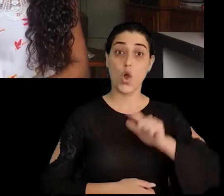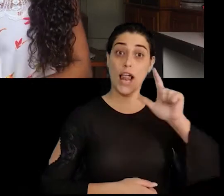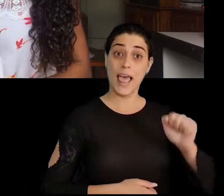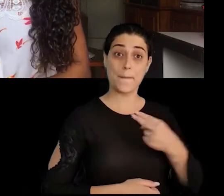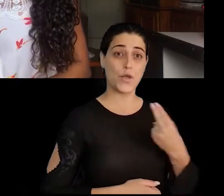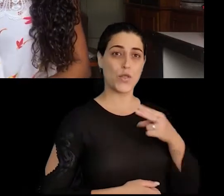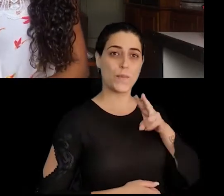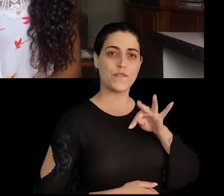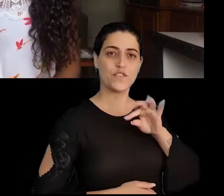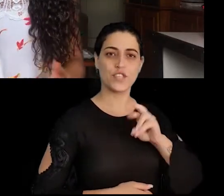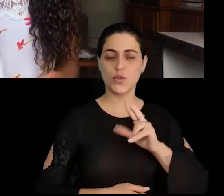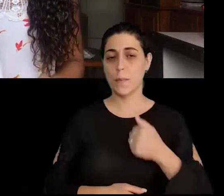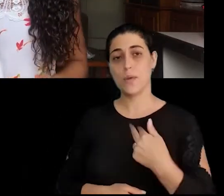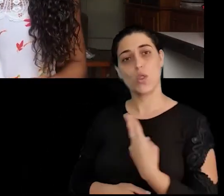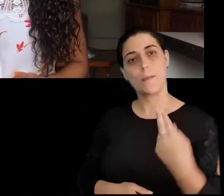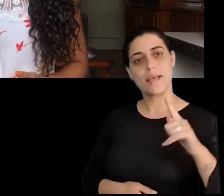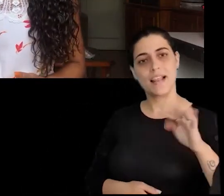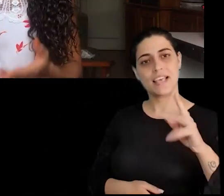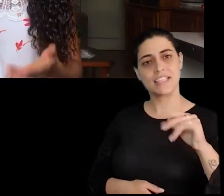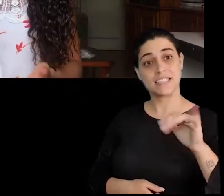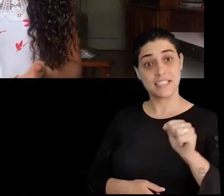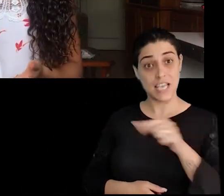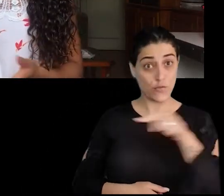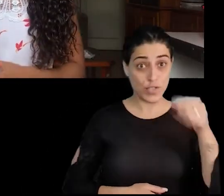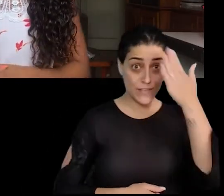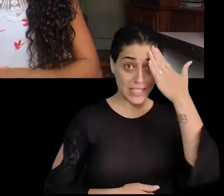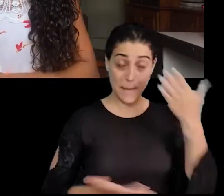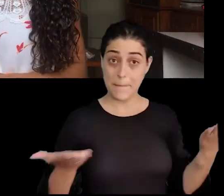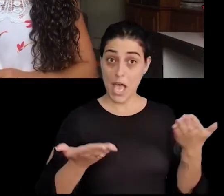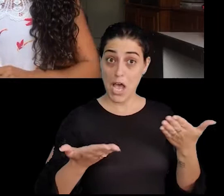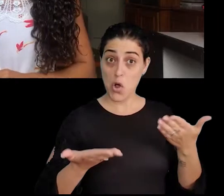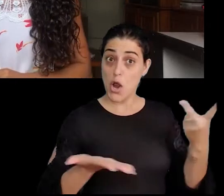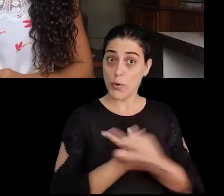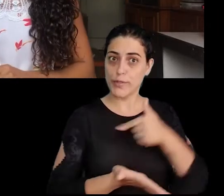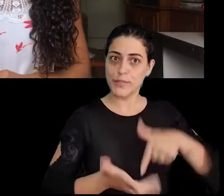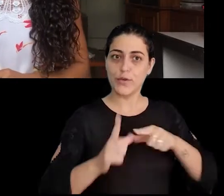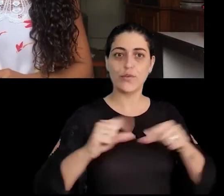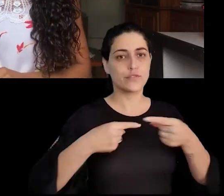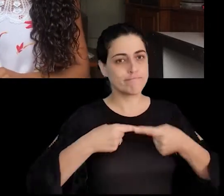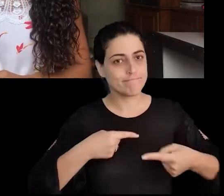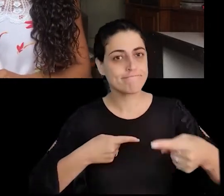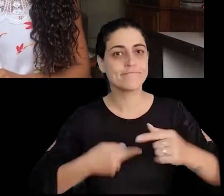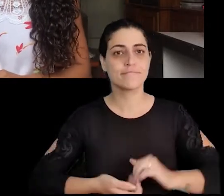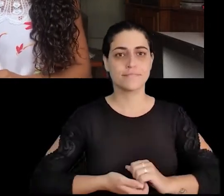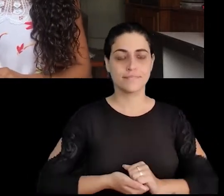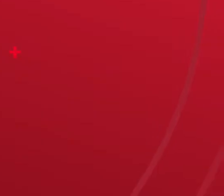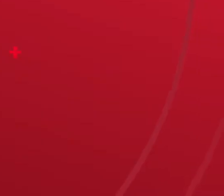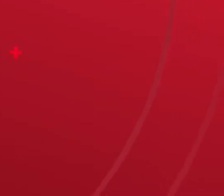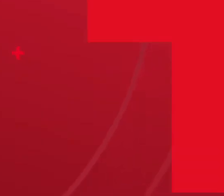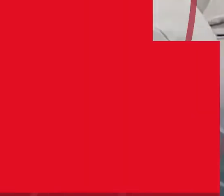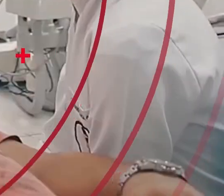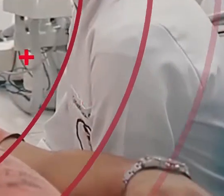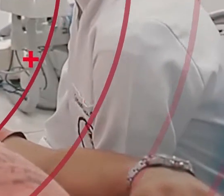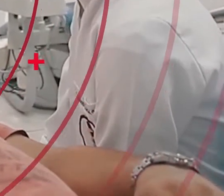Olá, meu nome é Vitor Ramos. Eu sou a Letícia Santos e você fica sabendo agora o que foi destaque essa semana na UFJF.